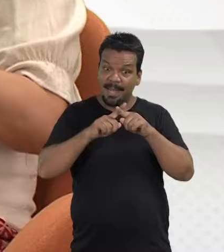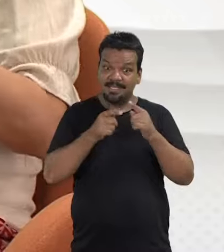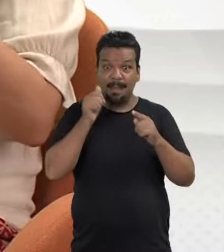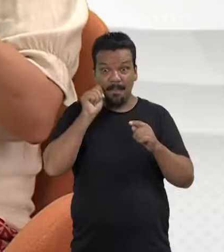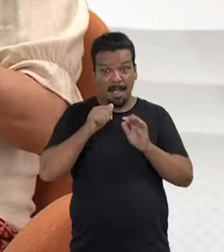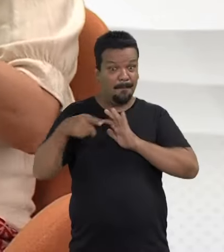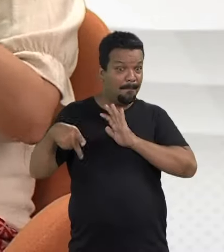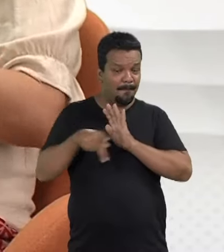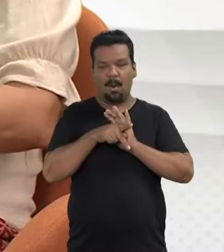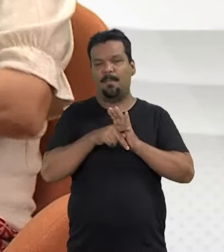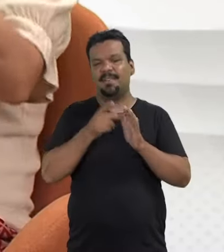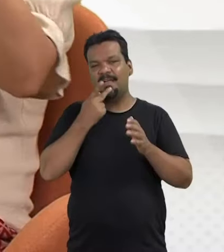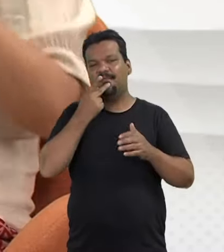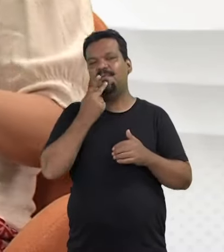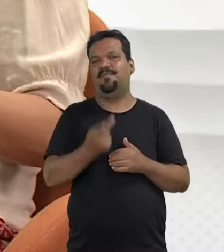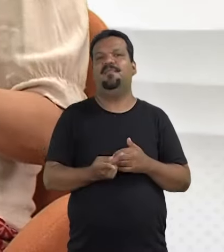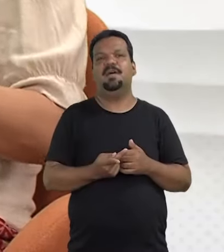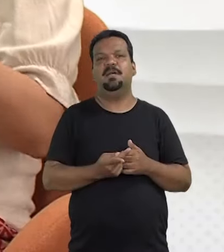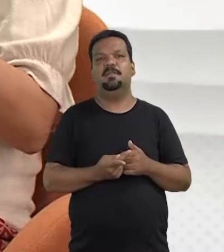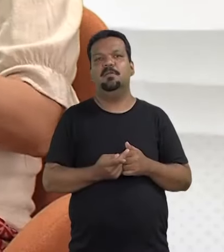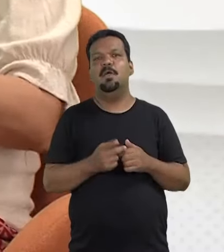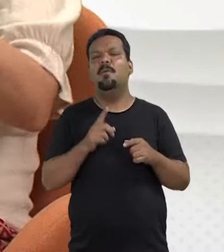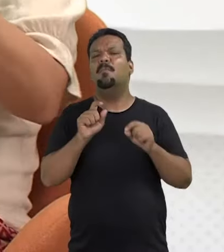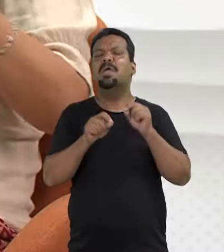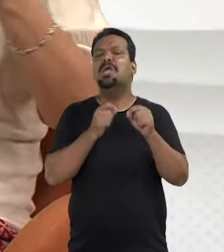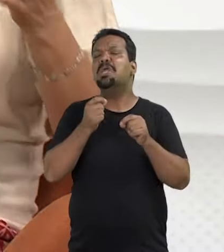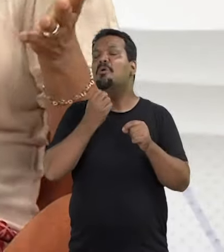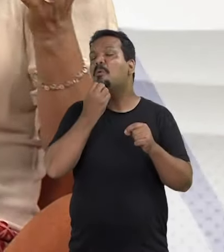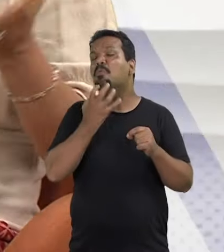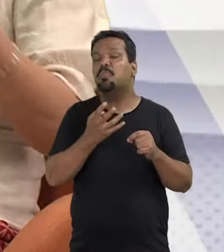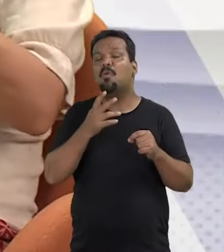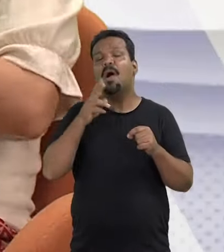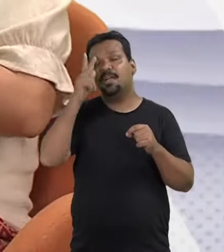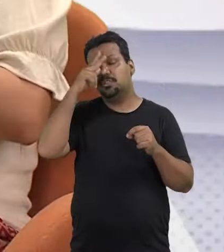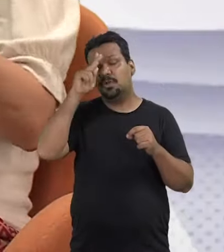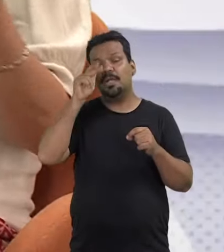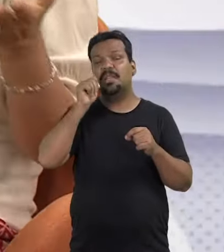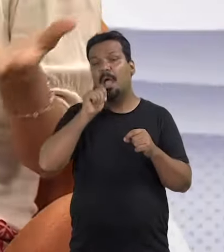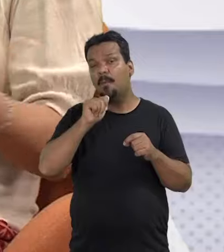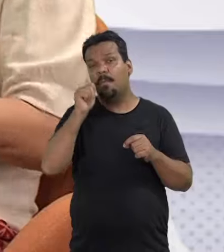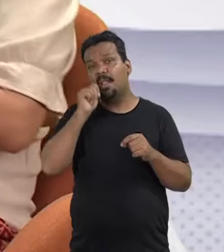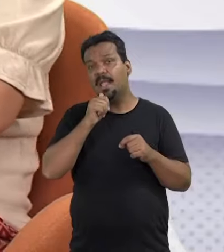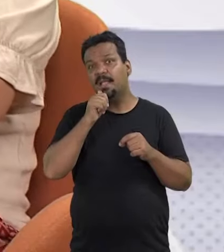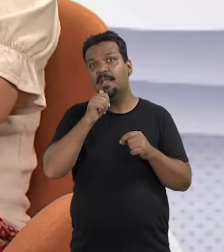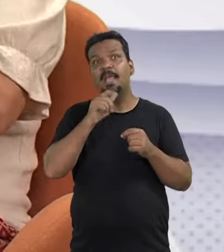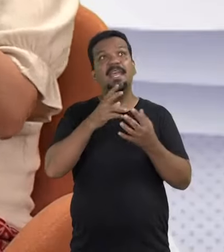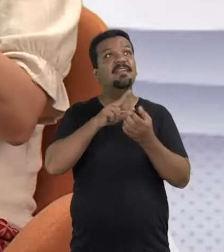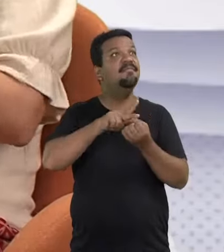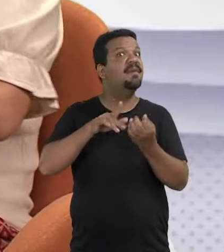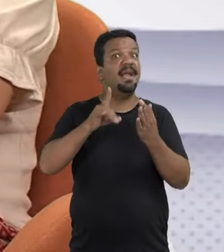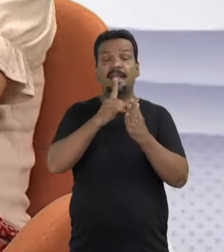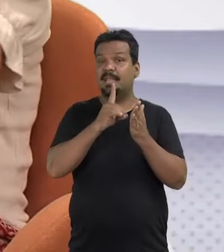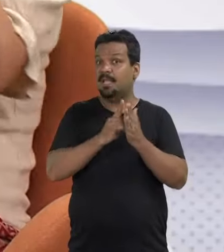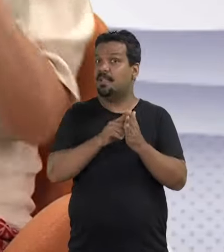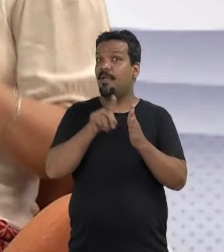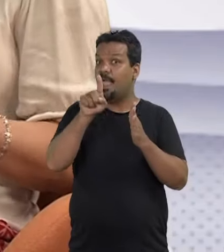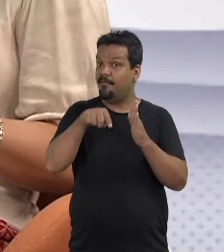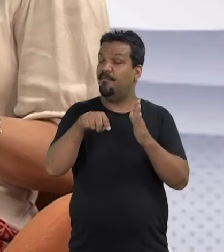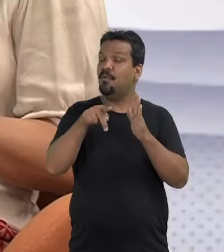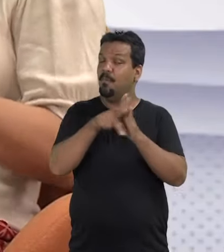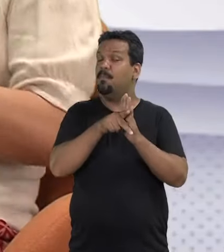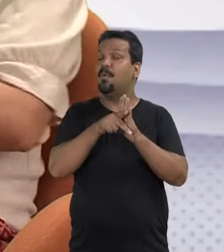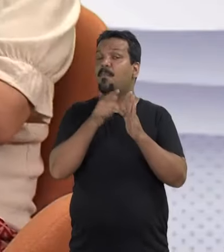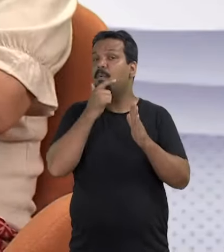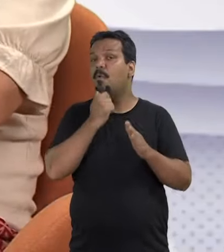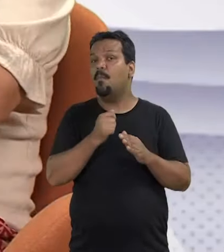mas as mulheres podendo falar por si próprias. Porque quem contou a história das mulheres durante muitos anos, muitas décadas, foram